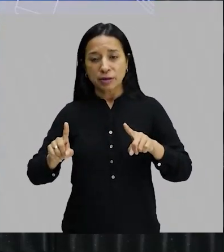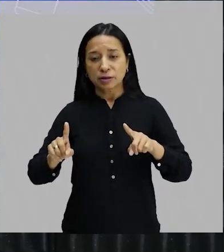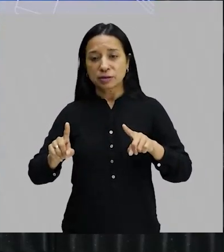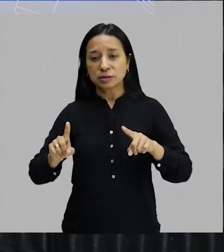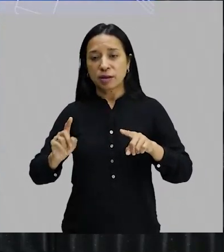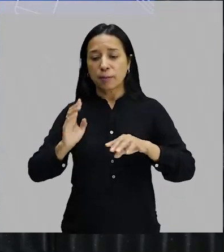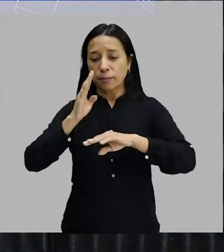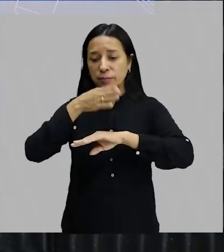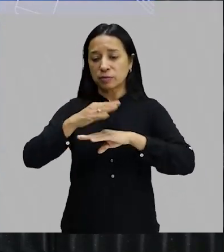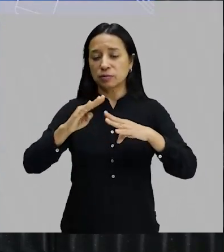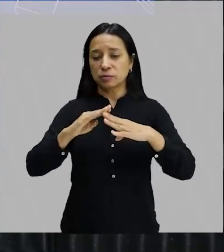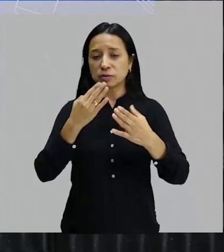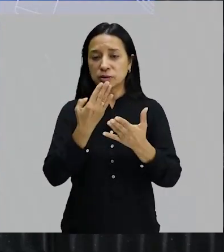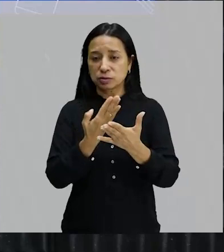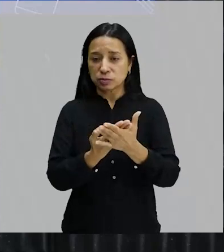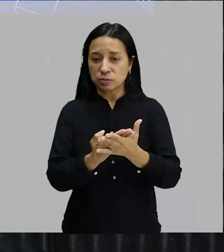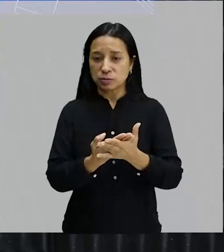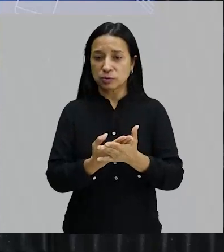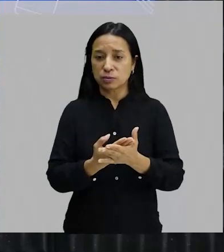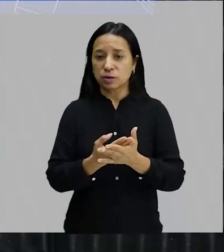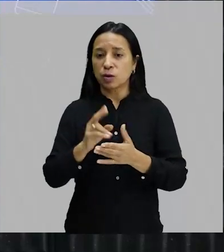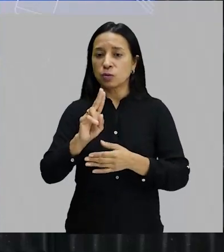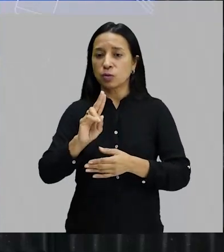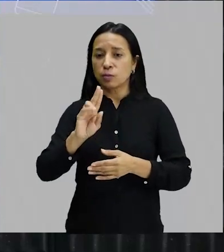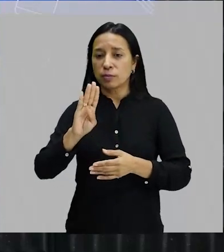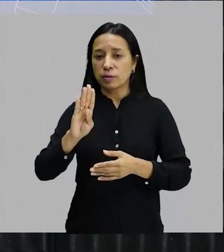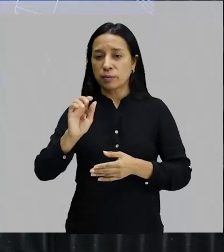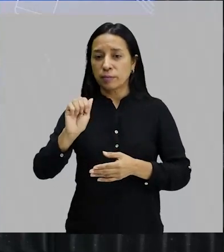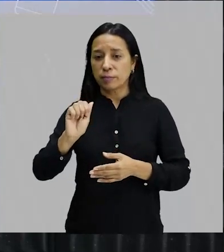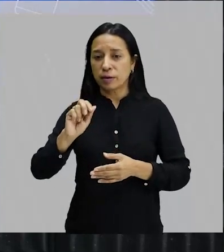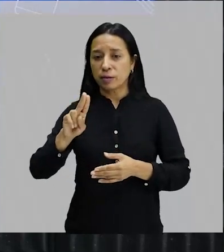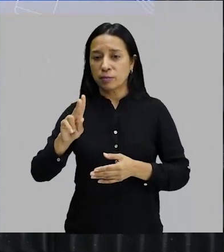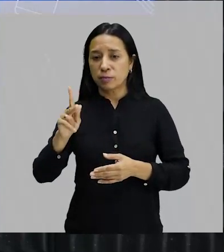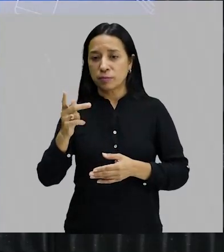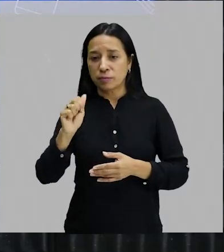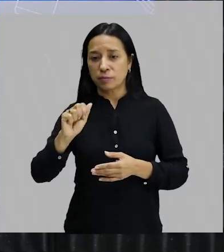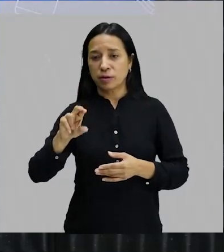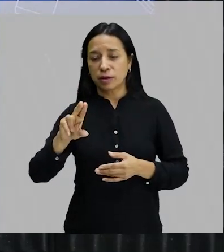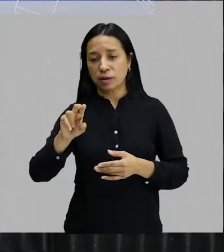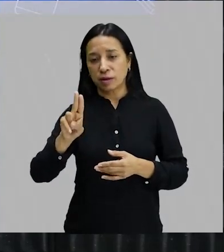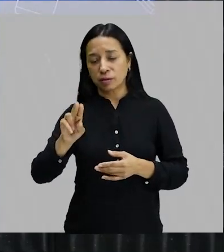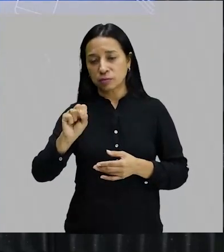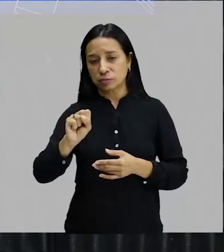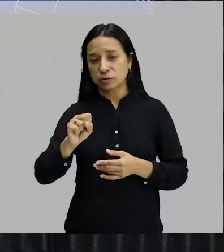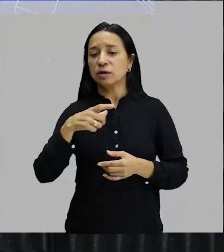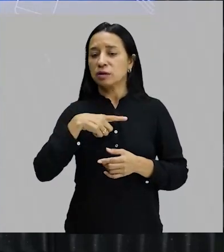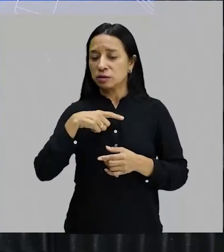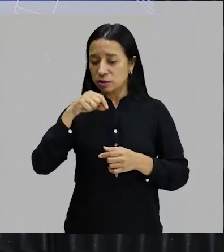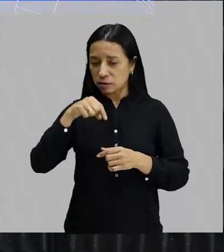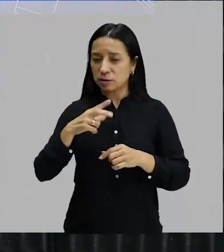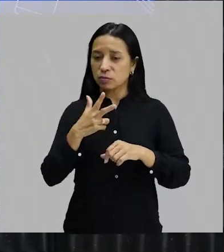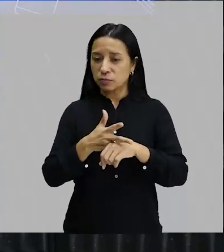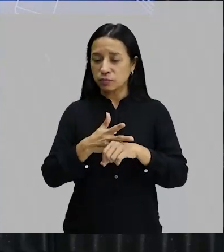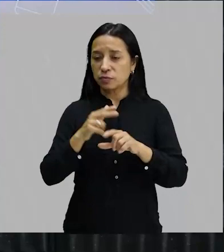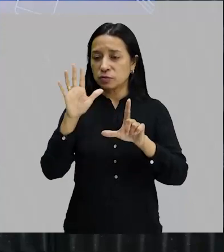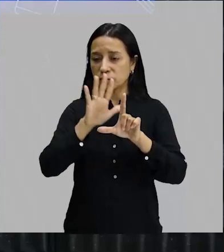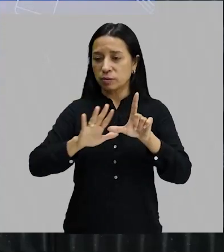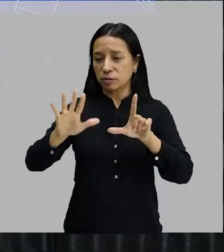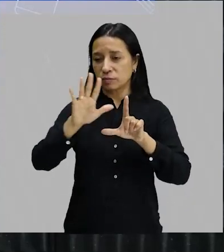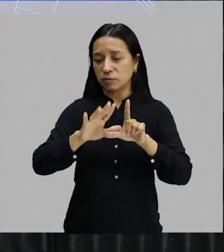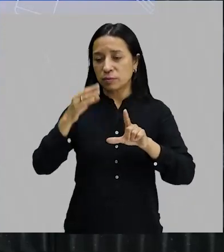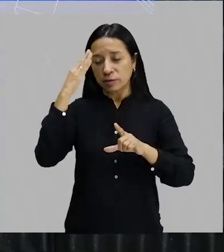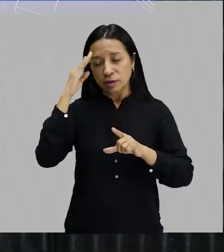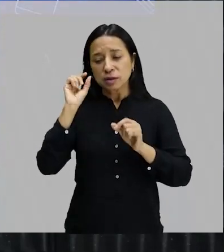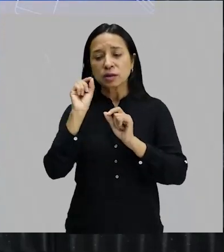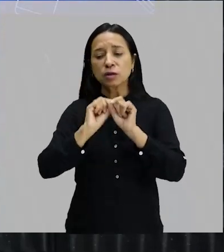Bauhaus. Eu tenho um vídeo, nós temos aqui na plataforma uma aula sobre Bauhaus, para você entender o que é